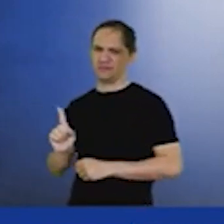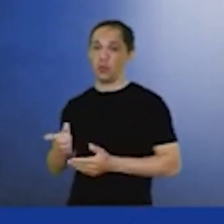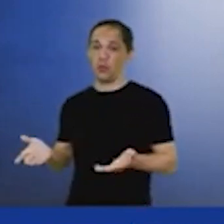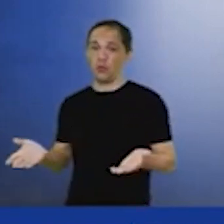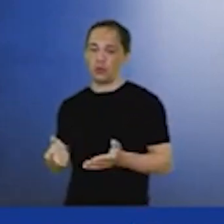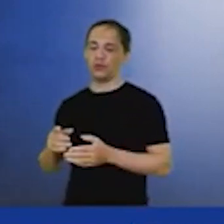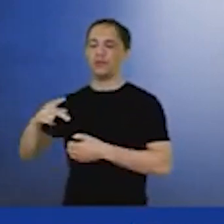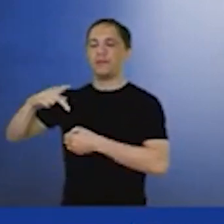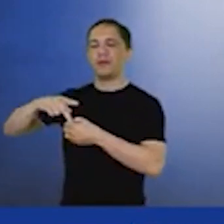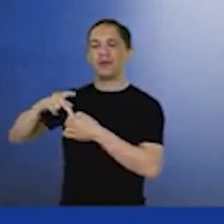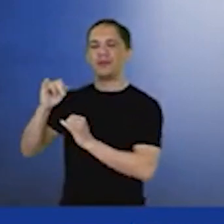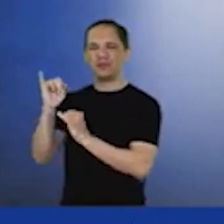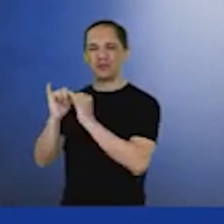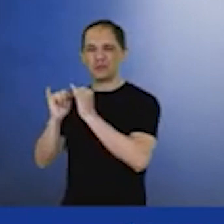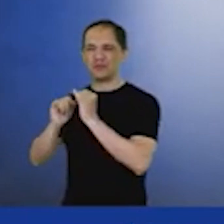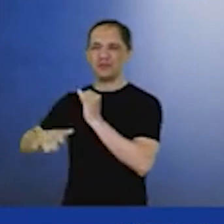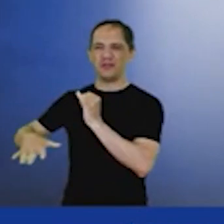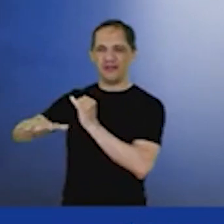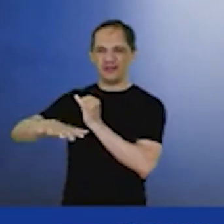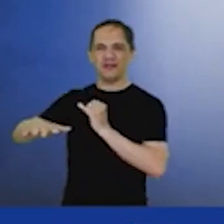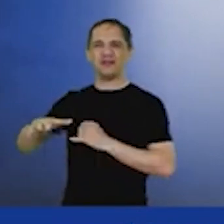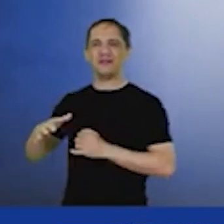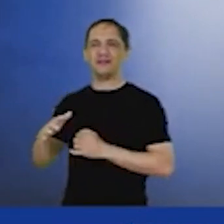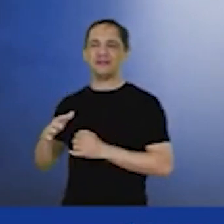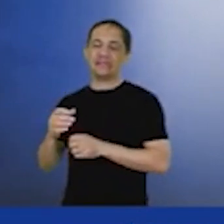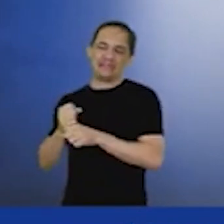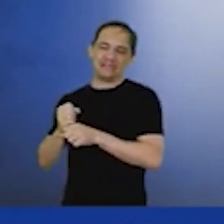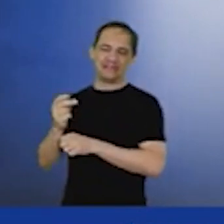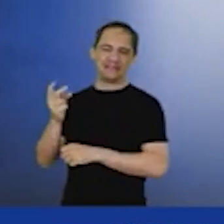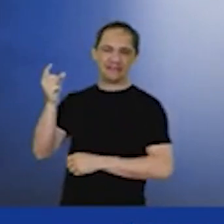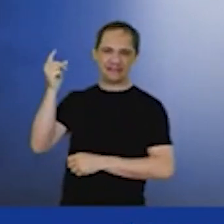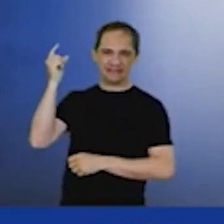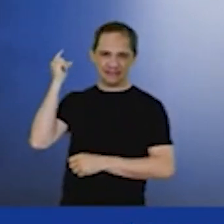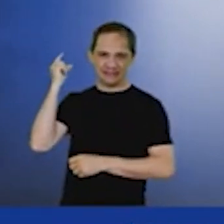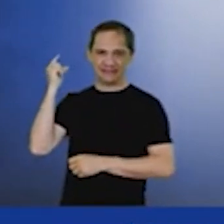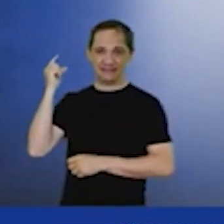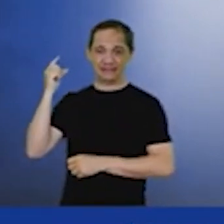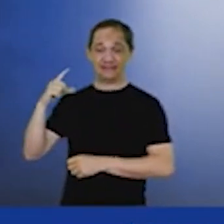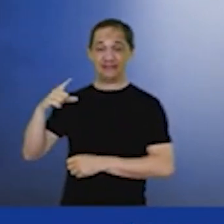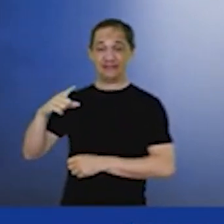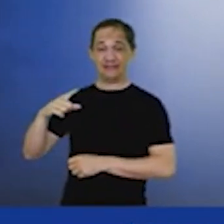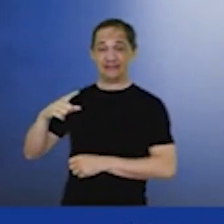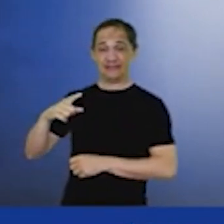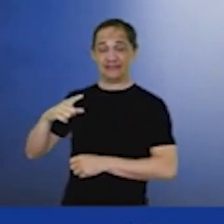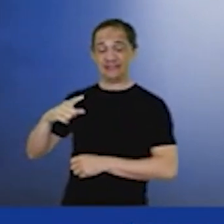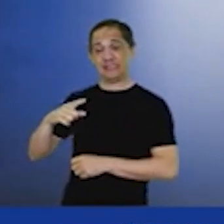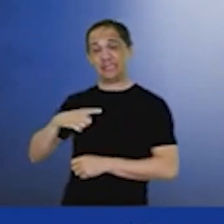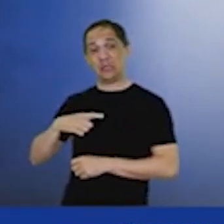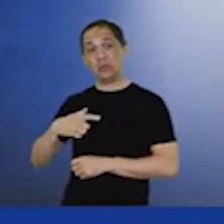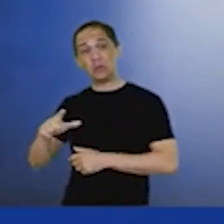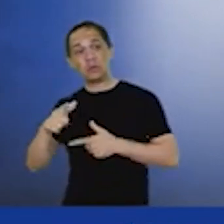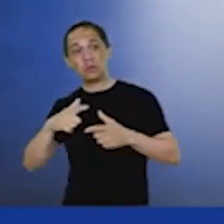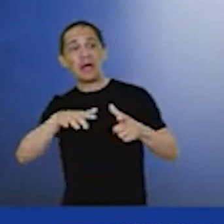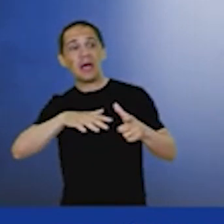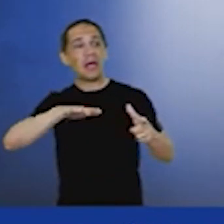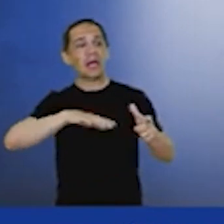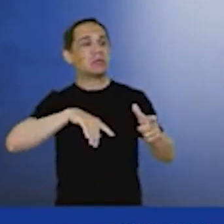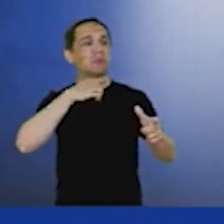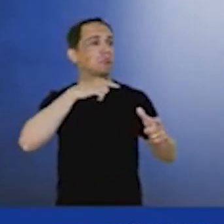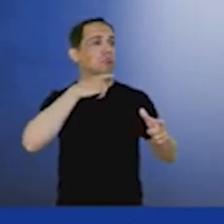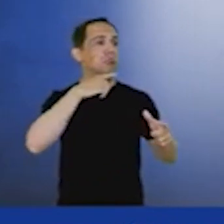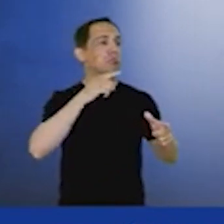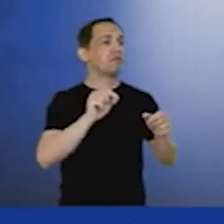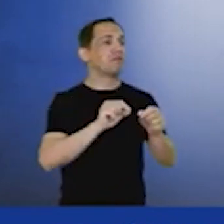petróleo que há alguns anos atrás como o Thiago já mencionou muitos campos não eram concebíveis de ser desenvolvidos e hoje estão aí produzindo seus maiores